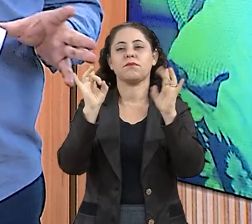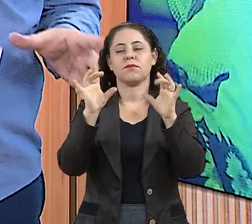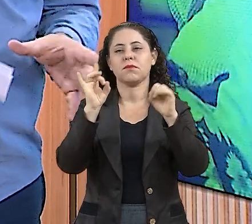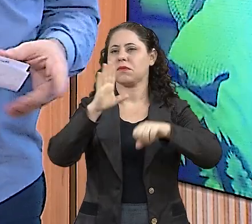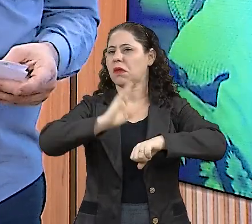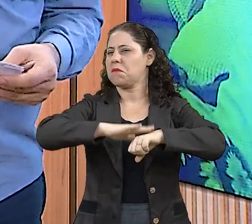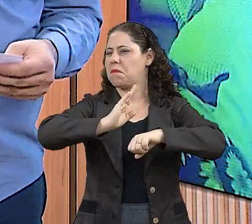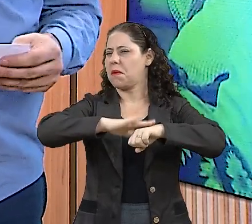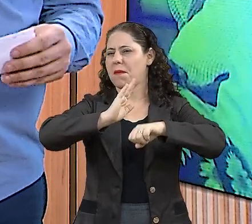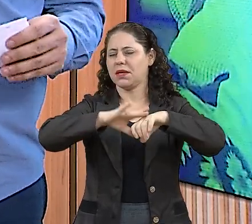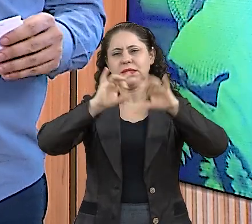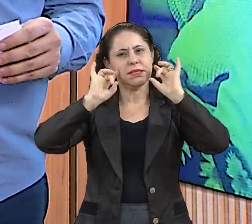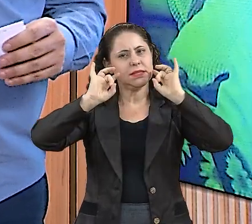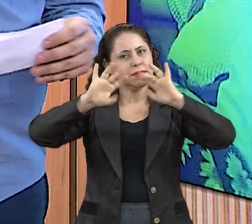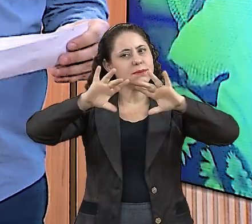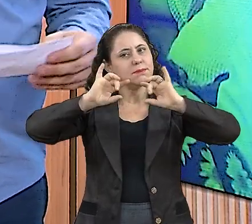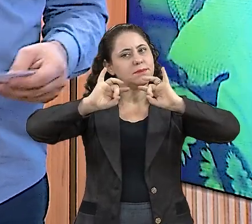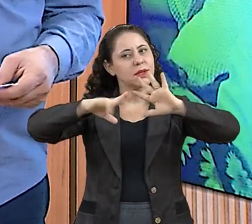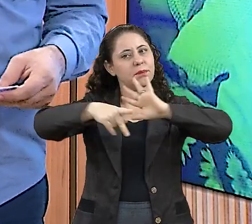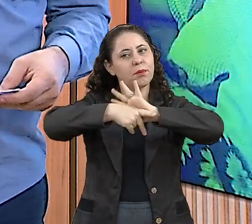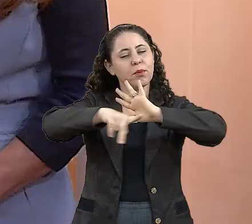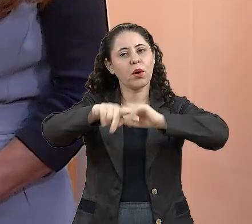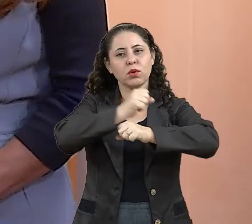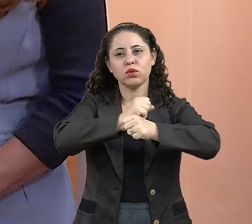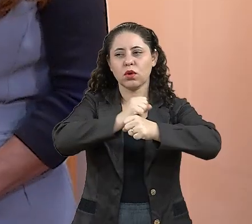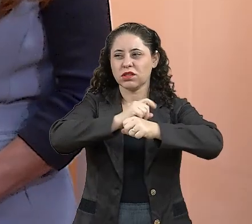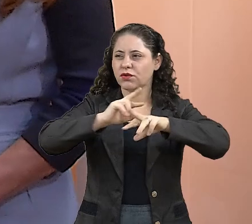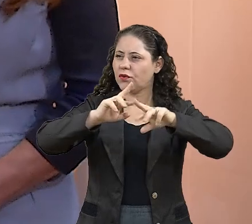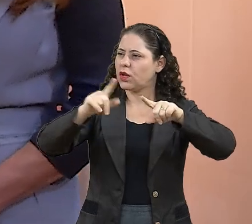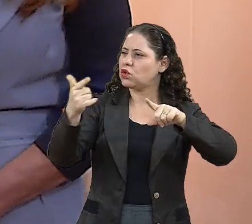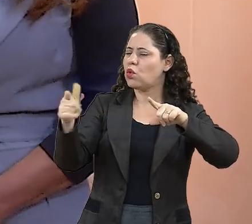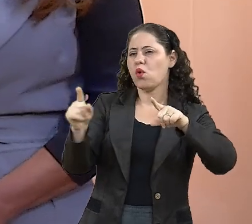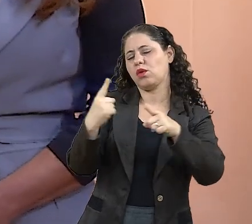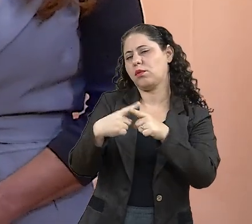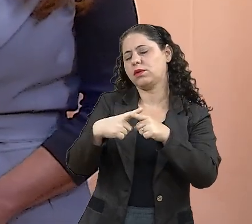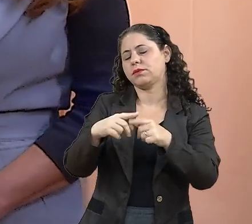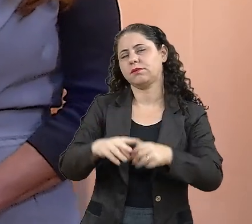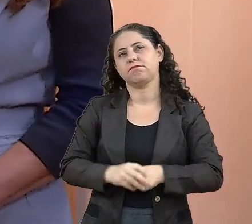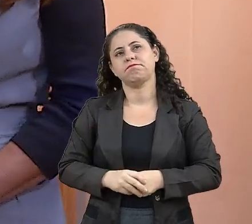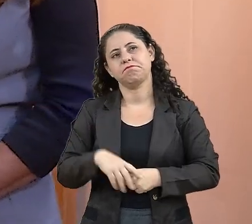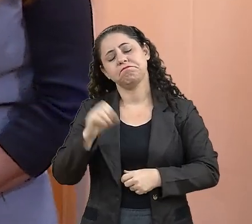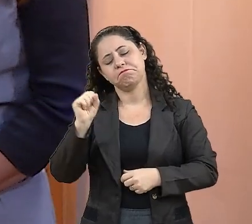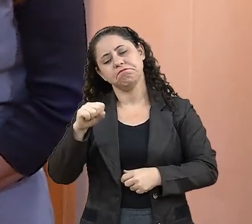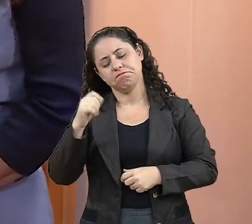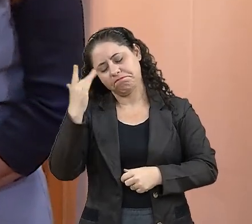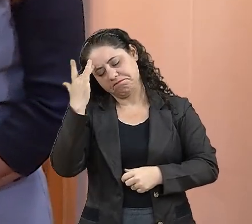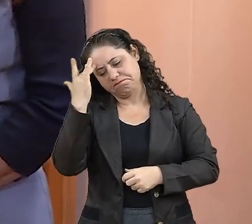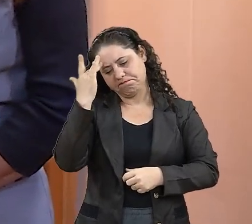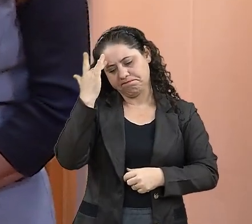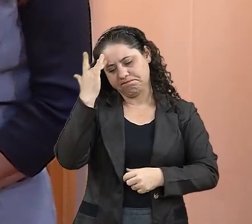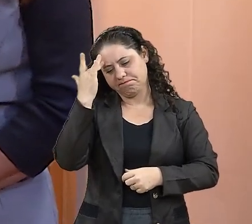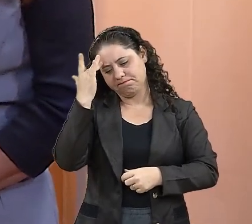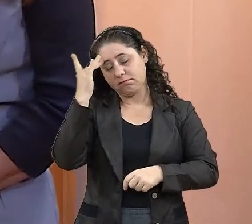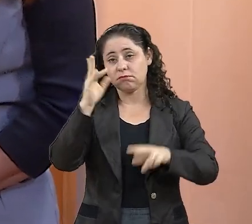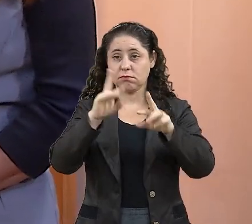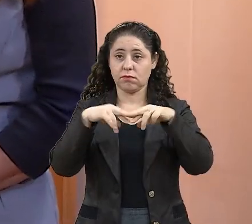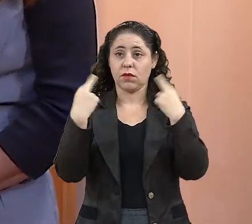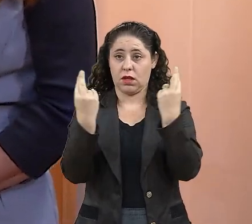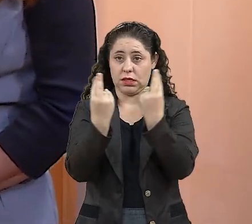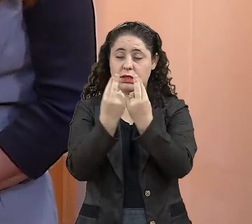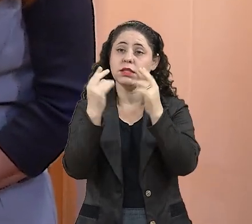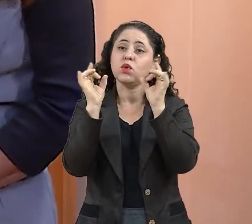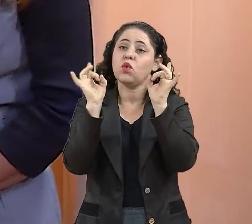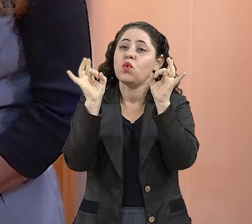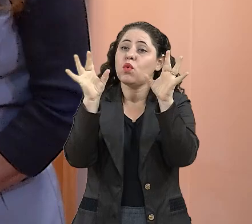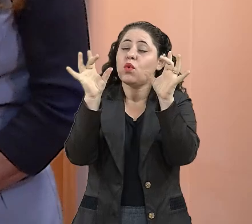sessões mais especiais do ano. Tem alguma coisa que se difere das outras? Sim, eu penso que é uma sessão solene,